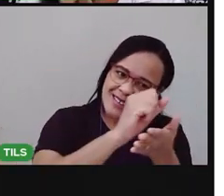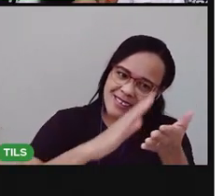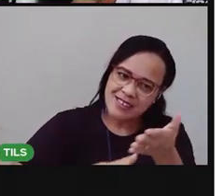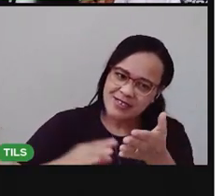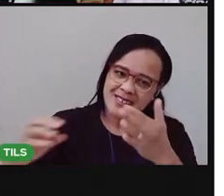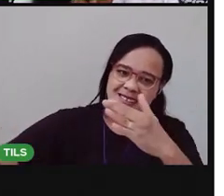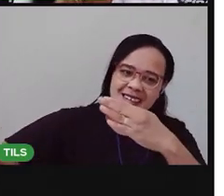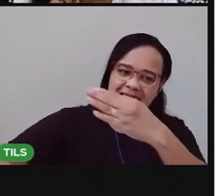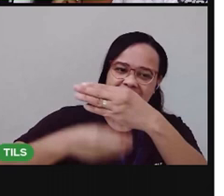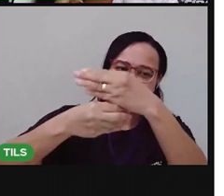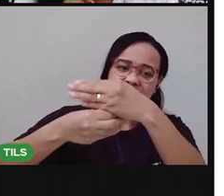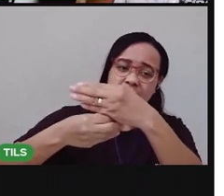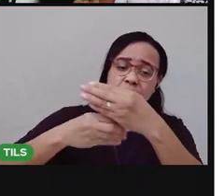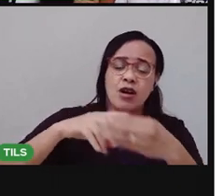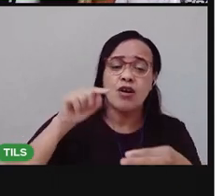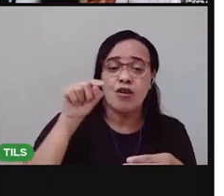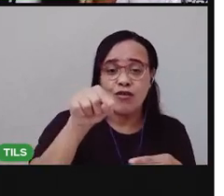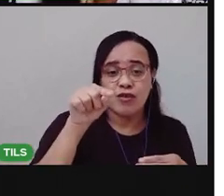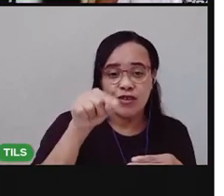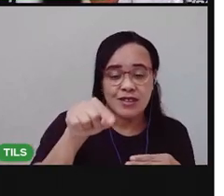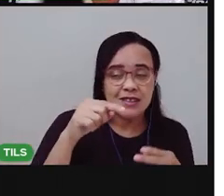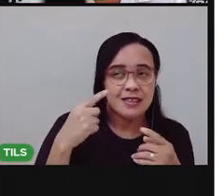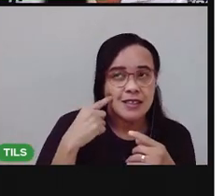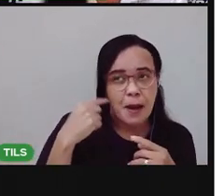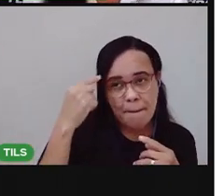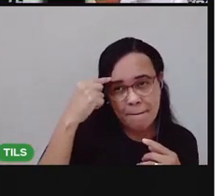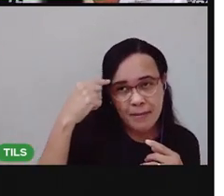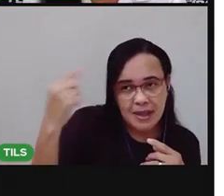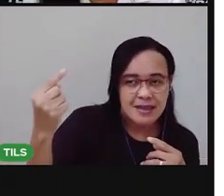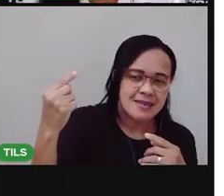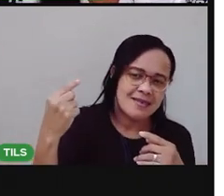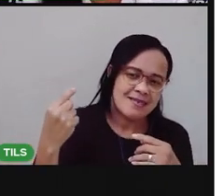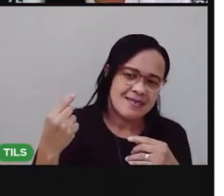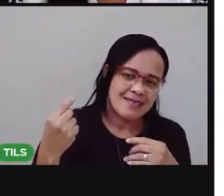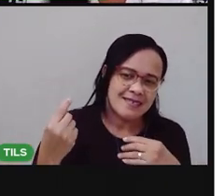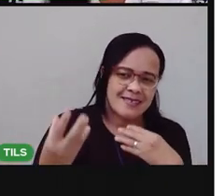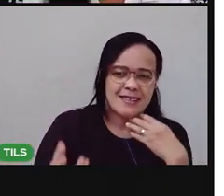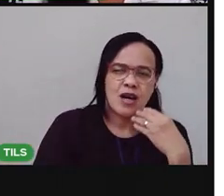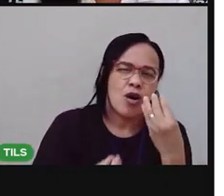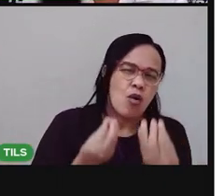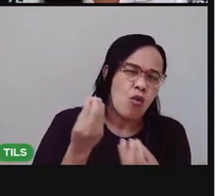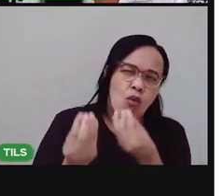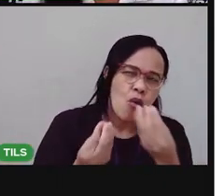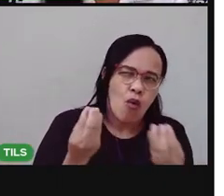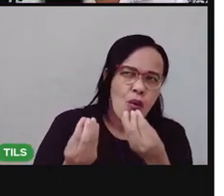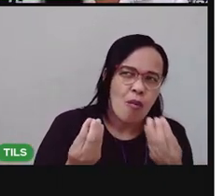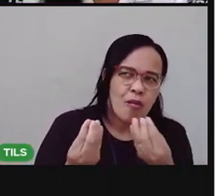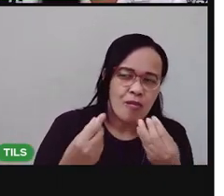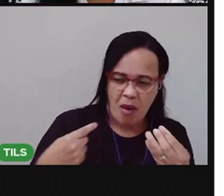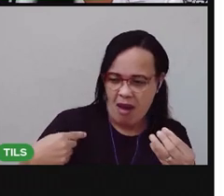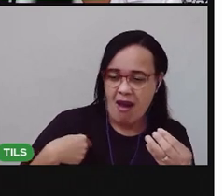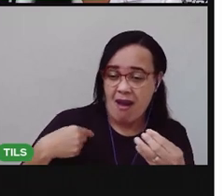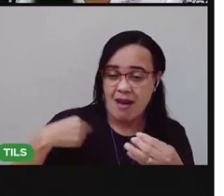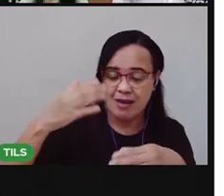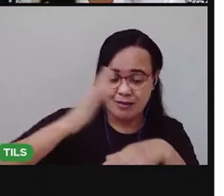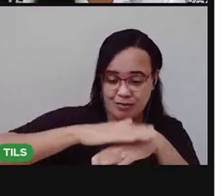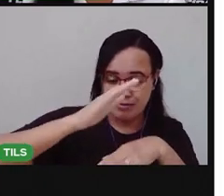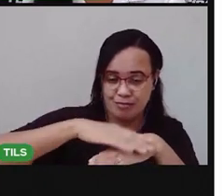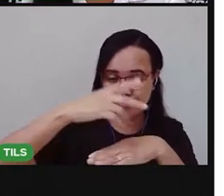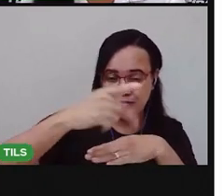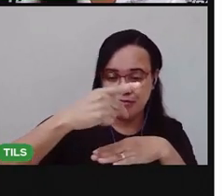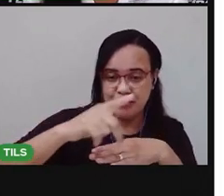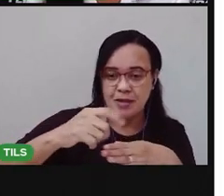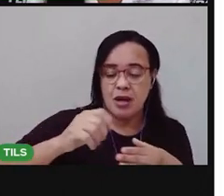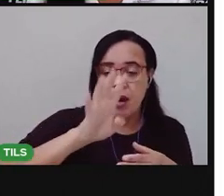Você vai agora usar a sua criatividade e vai fazer um painel com desenhos, representando os